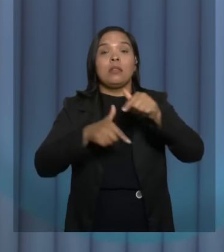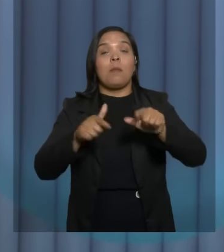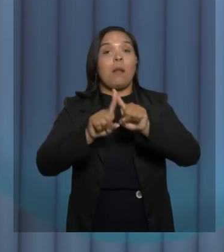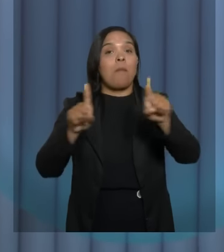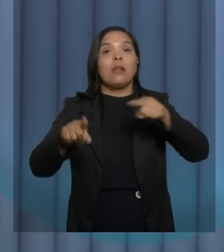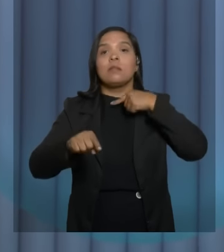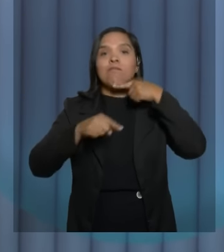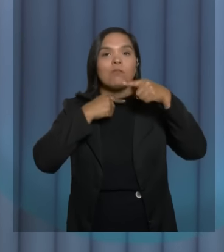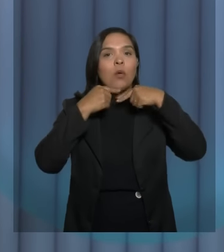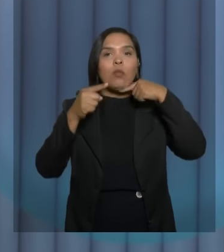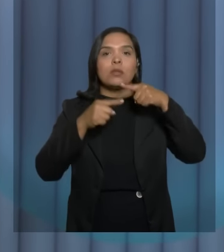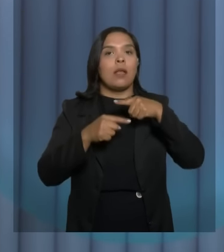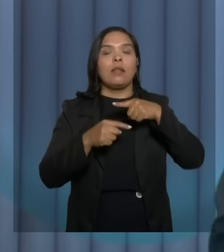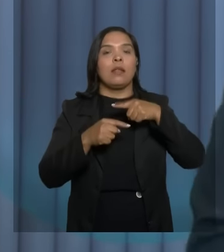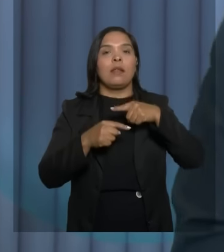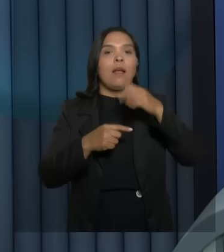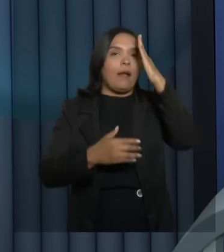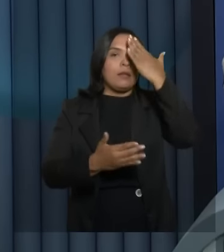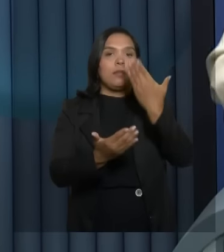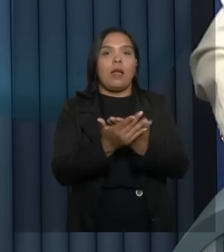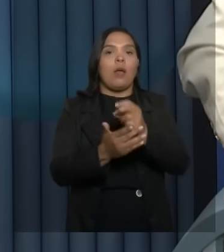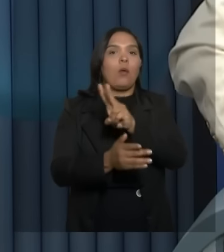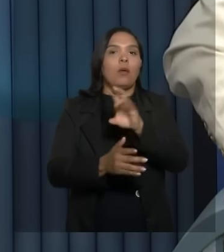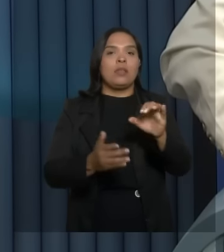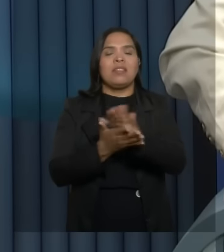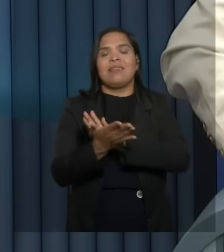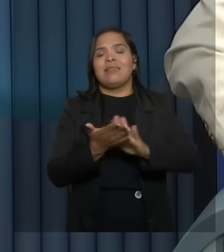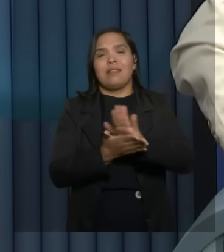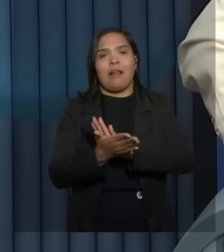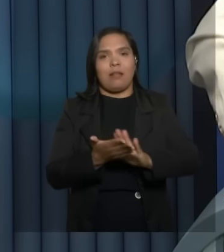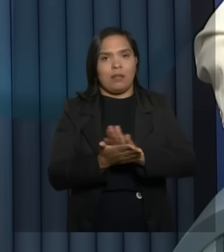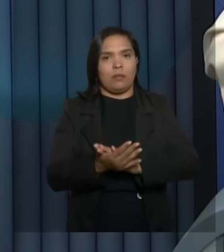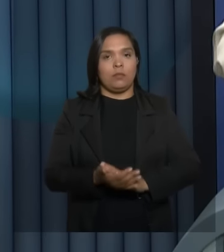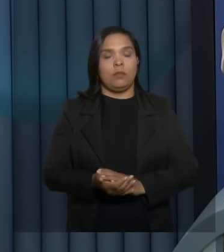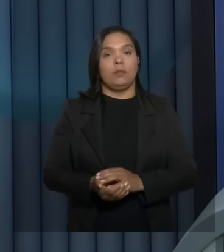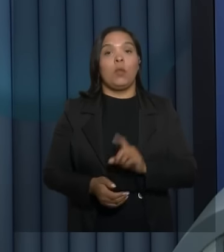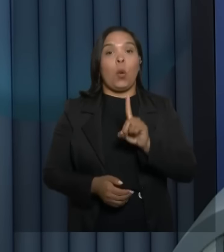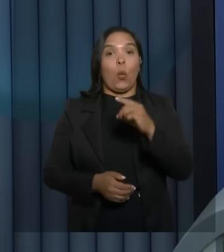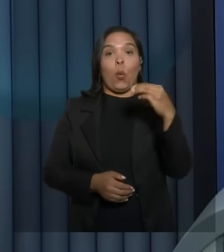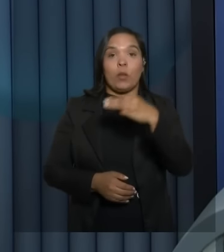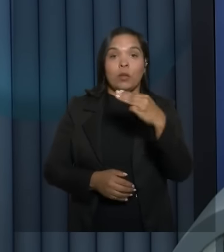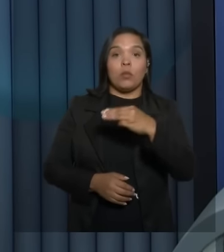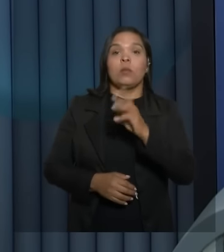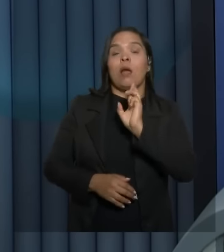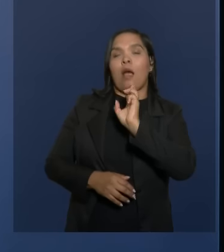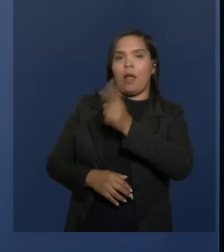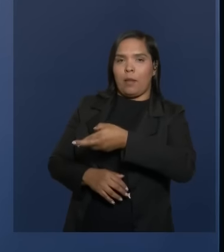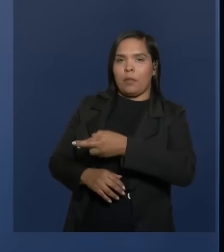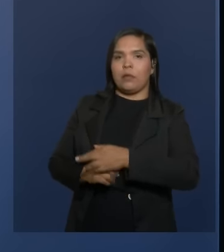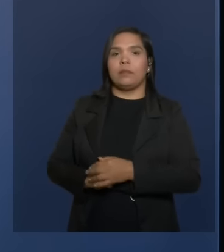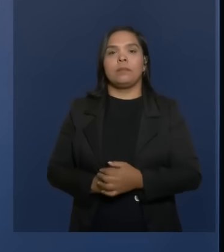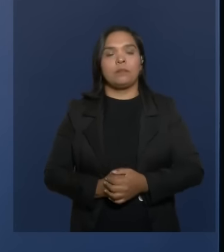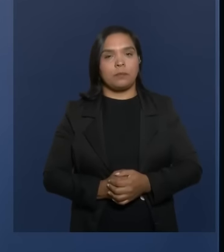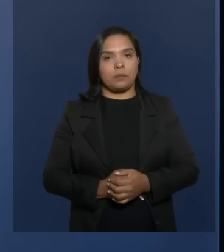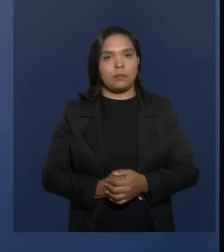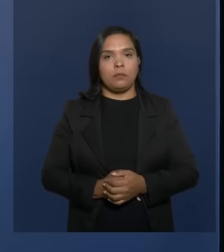conseguiu convencer a Conquista absolutamente de nada. Candidata, um minuto e 15 segundos para a sua réplica. Pois não.